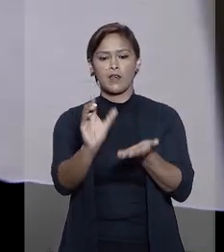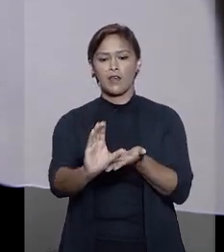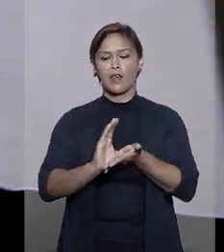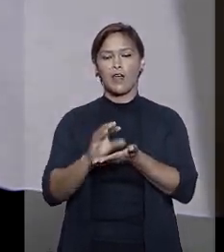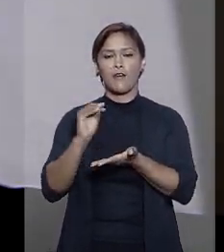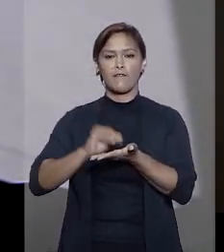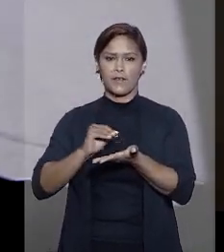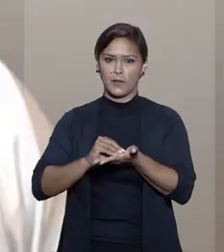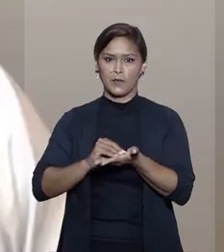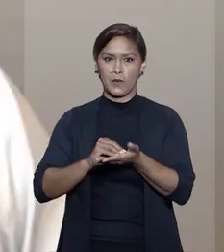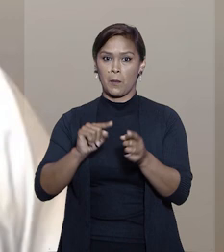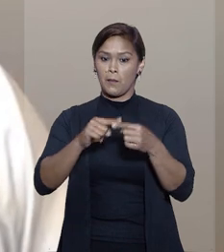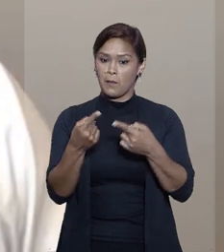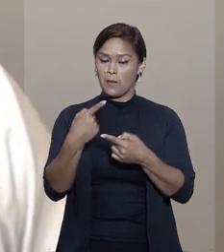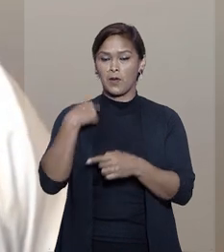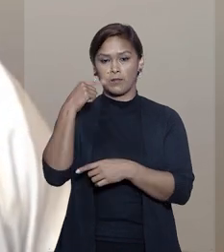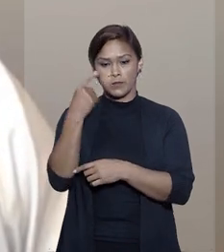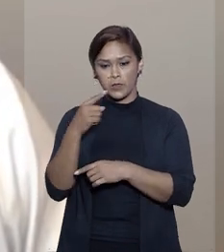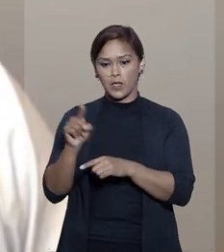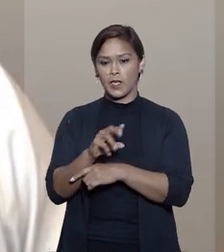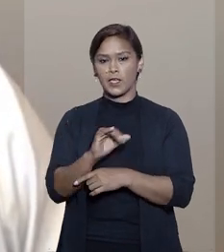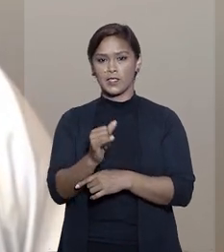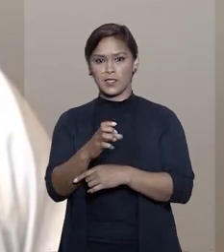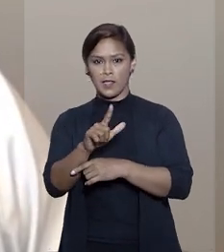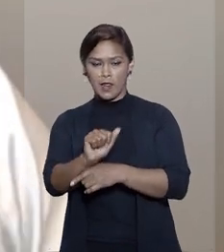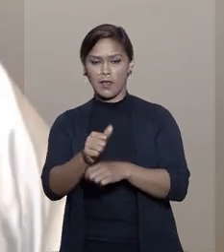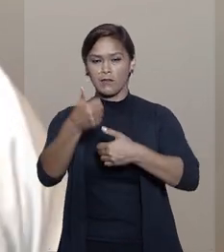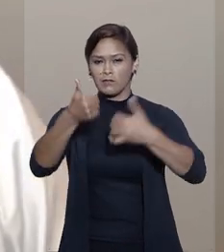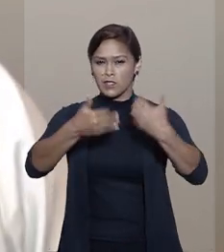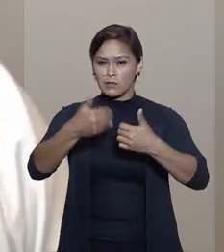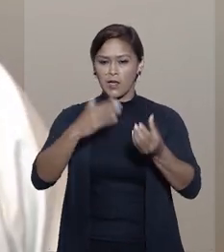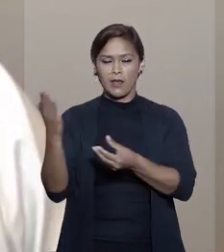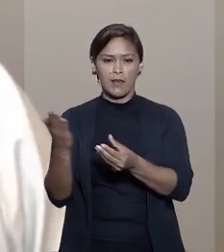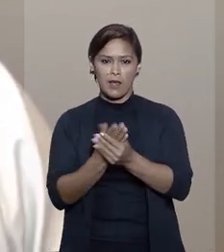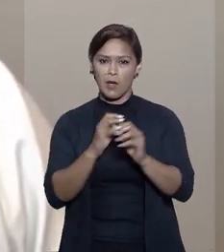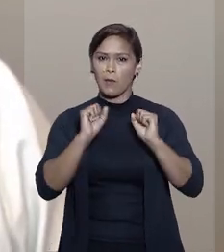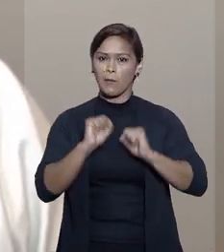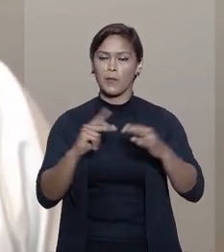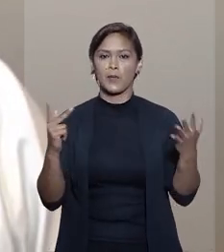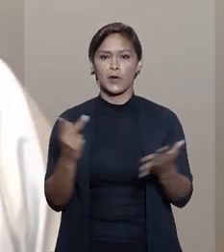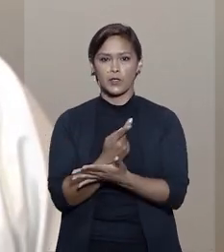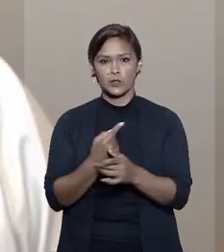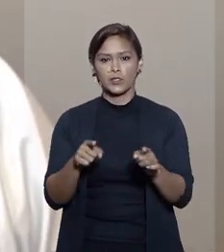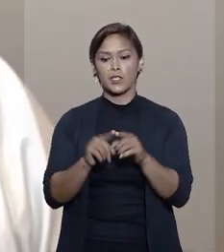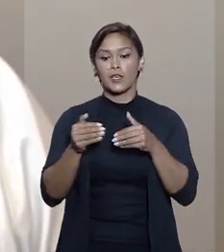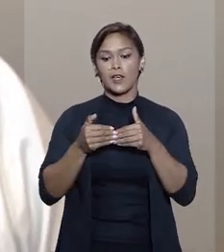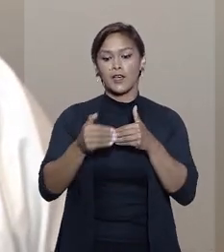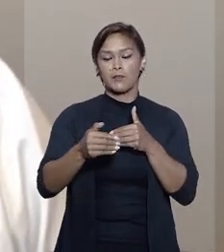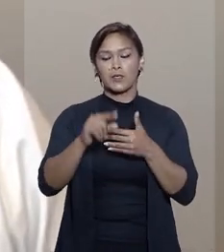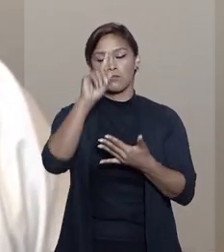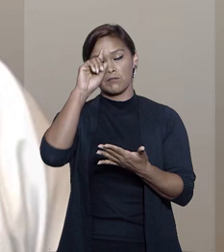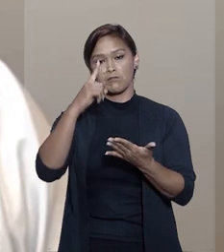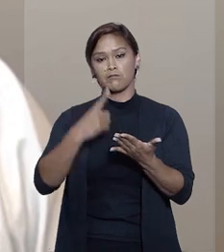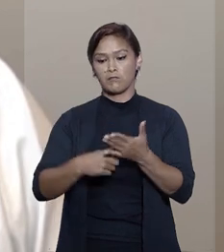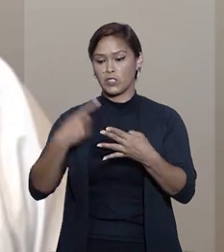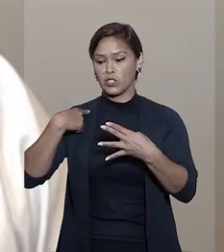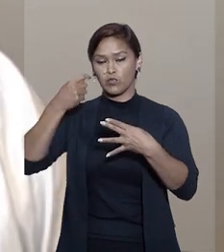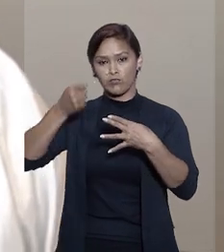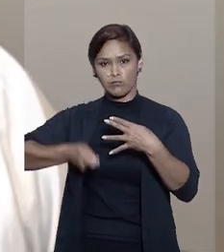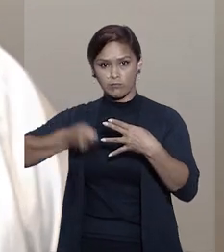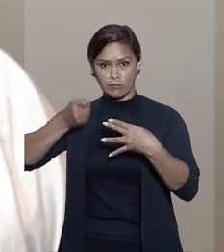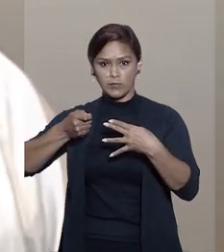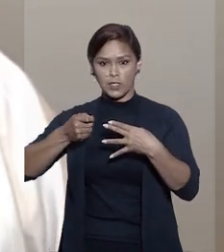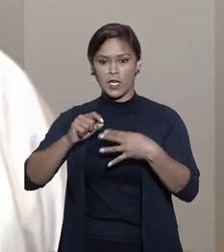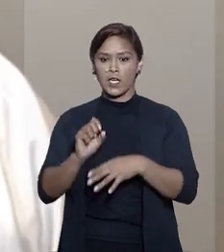recebeu o pagamento. Mas o advogado Sleidutra explica que a ação também pode ocorrer a partir da determinação de um